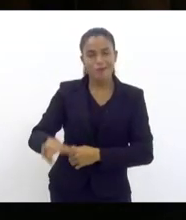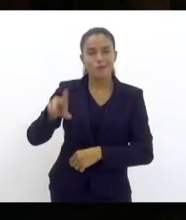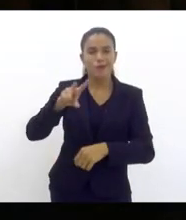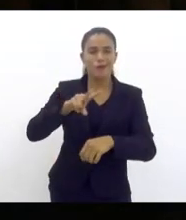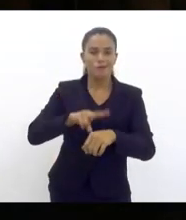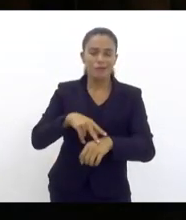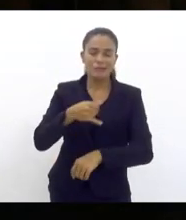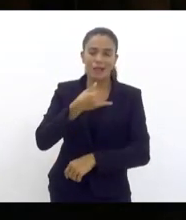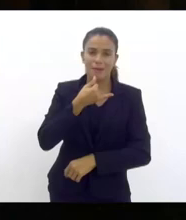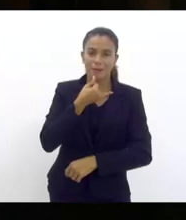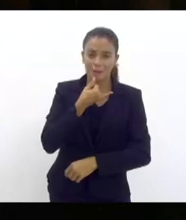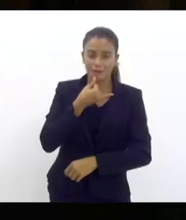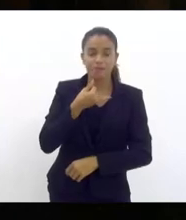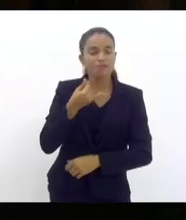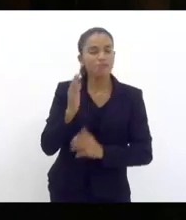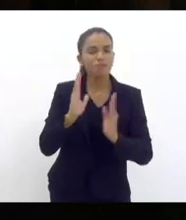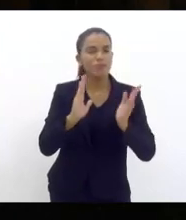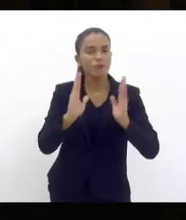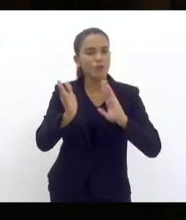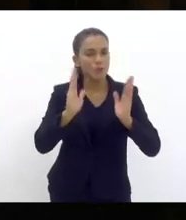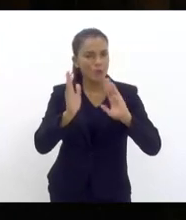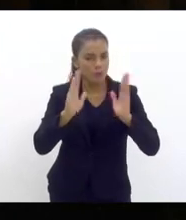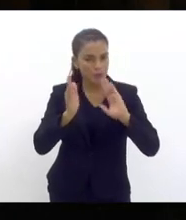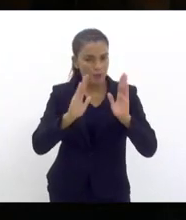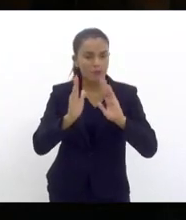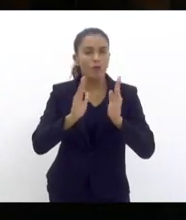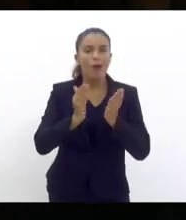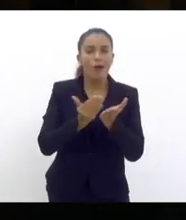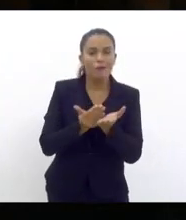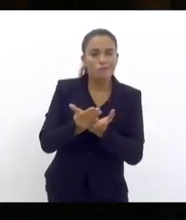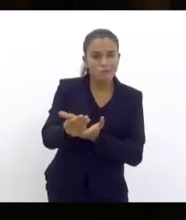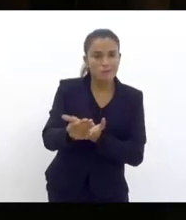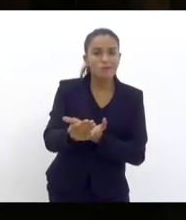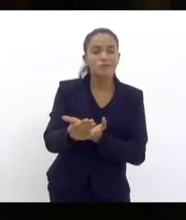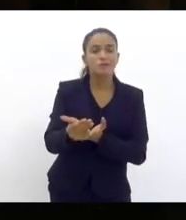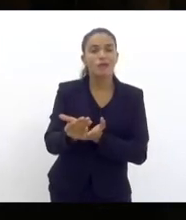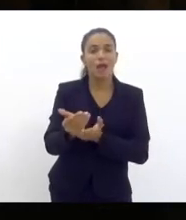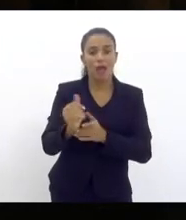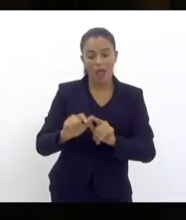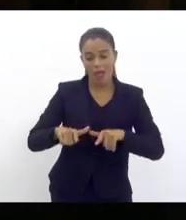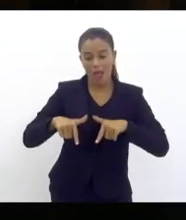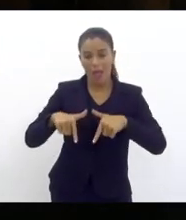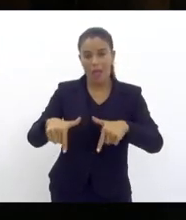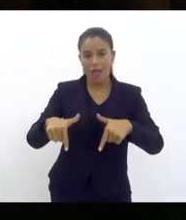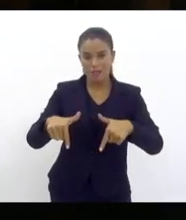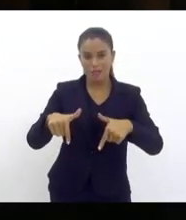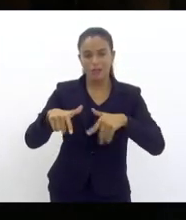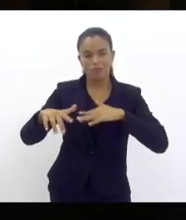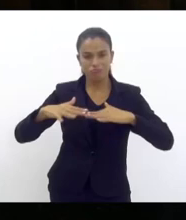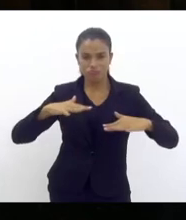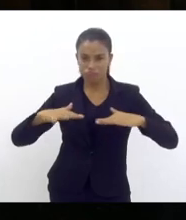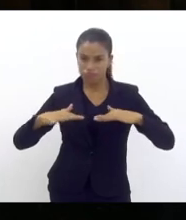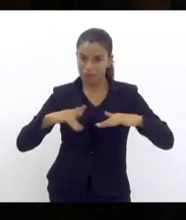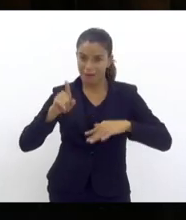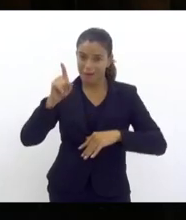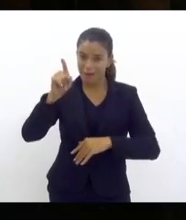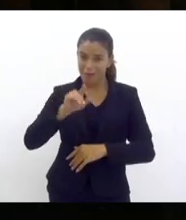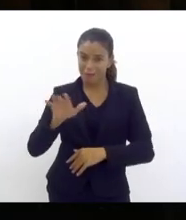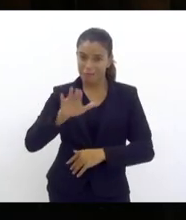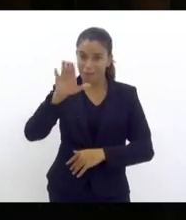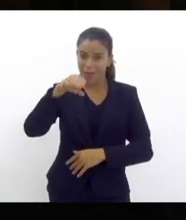lamentável. durante, ao iniciarmos a ação lá no Complexo da Maré,